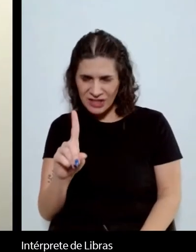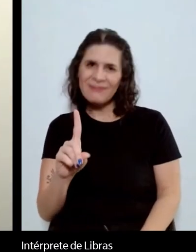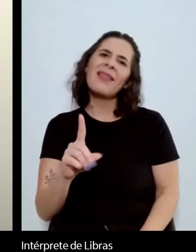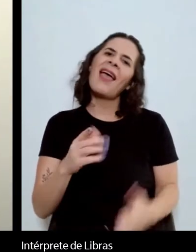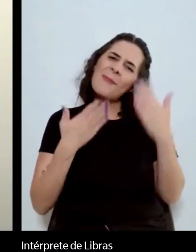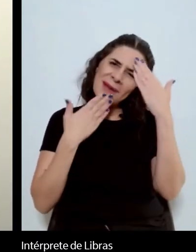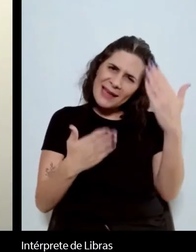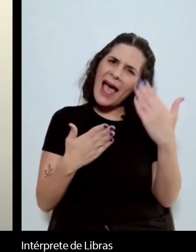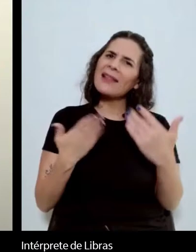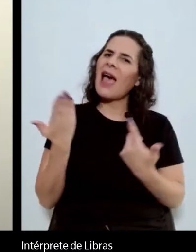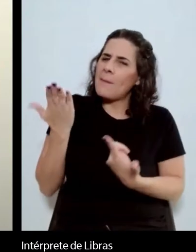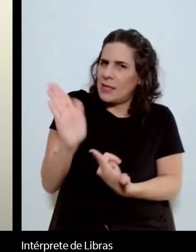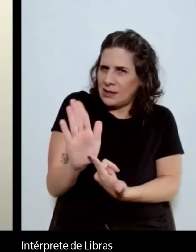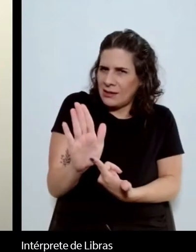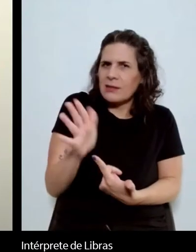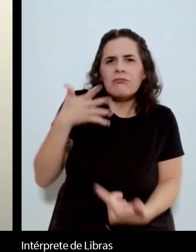minha